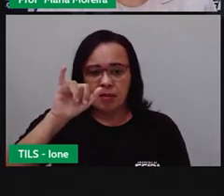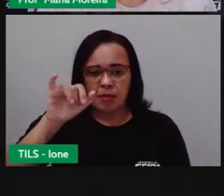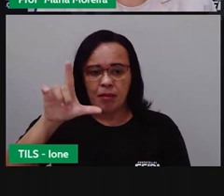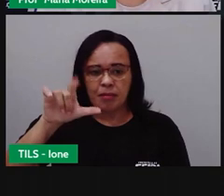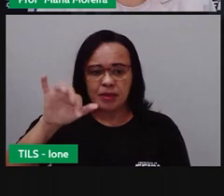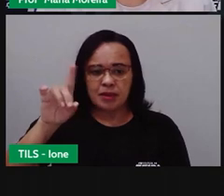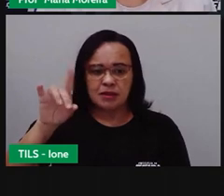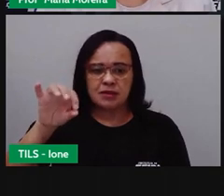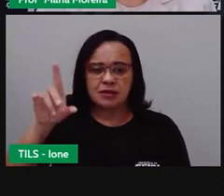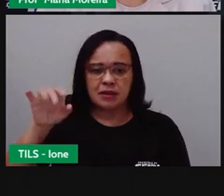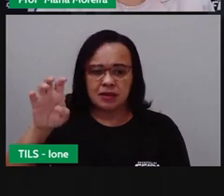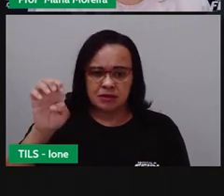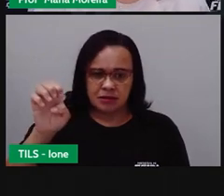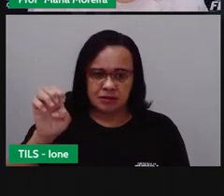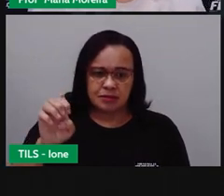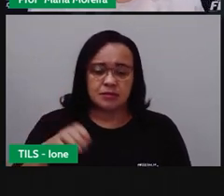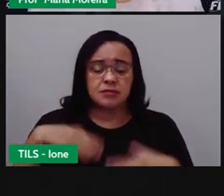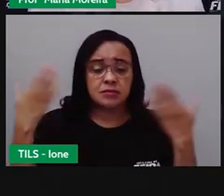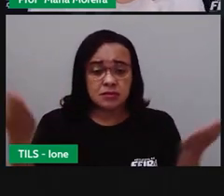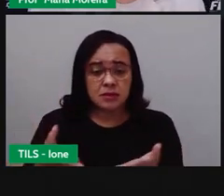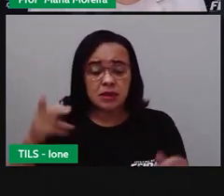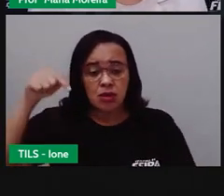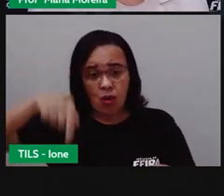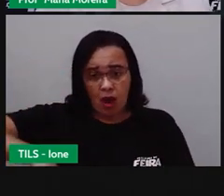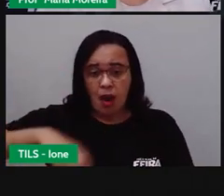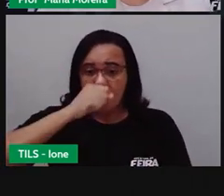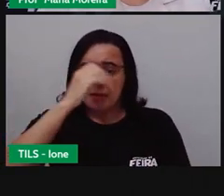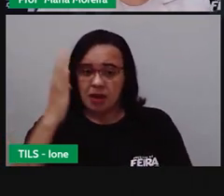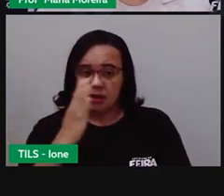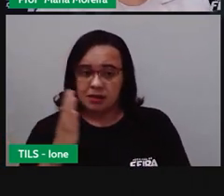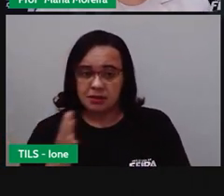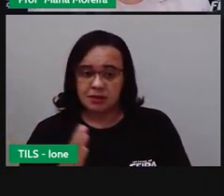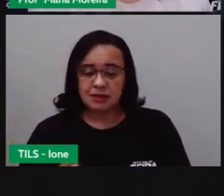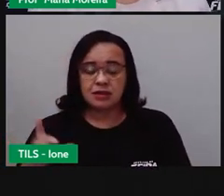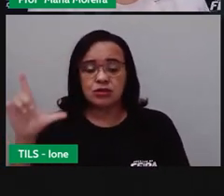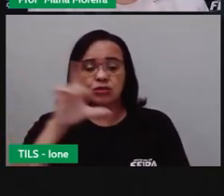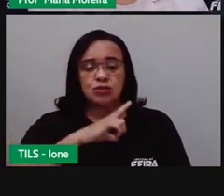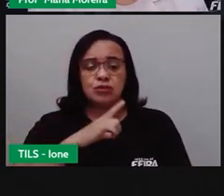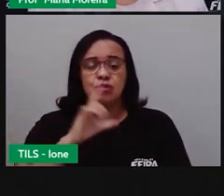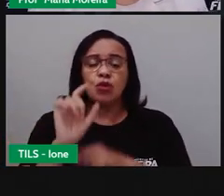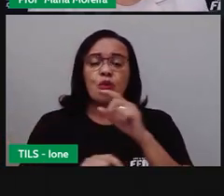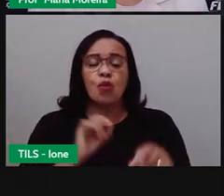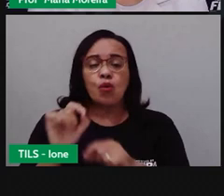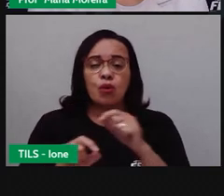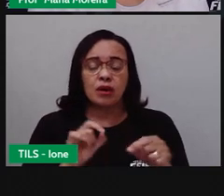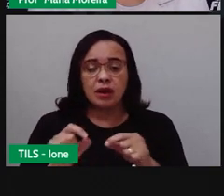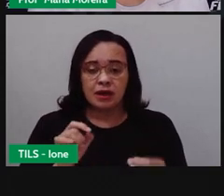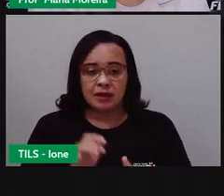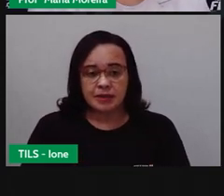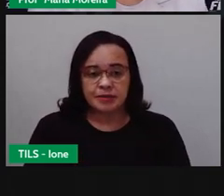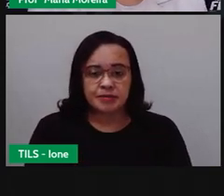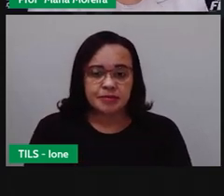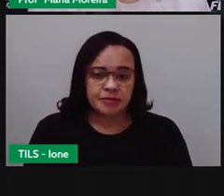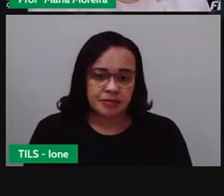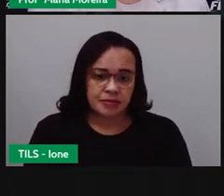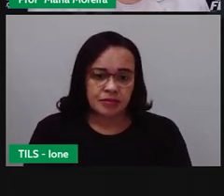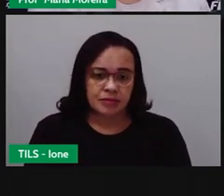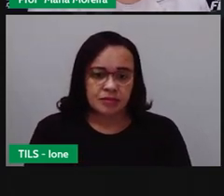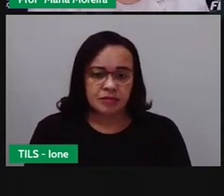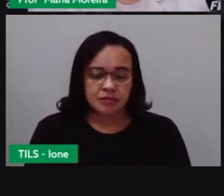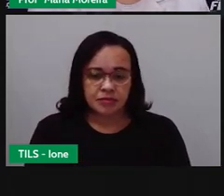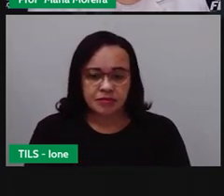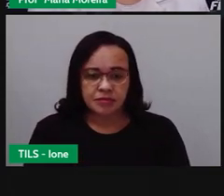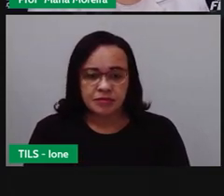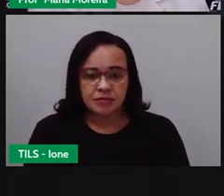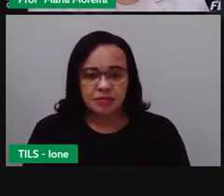No Brasil, né? Embora com uma organização de cidades diferente, também se apostou demais no